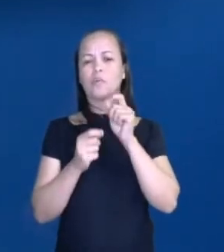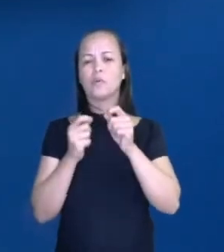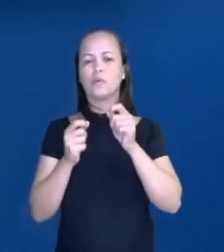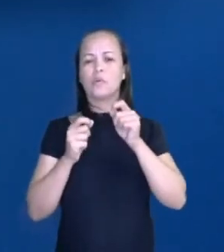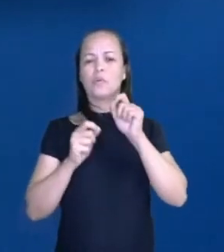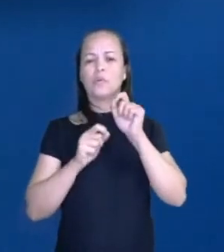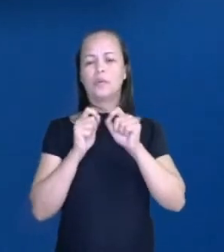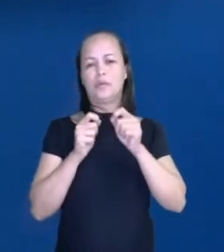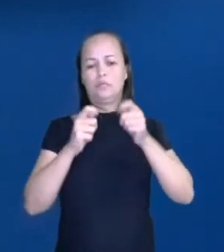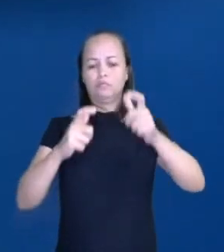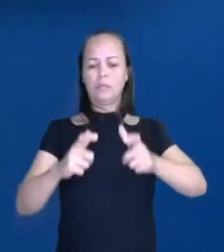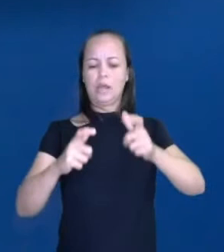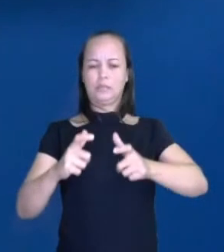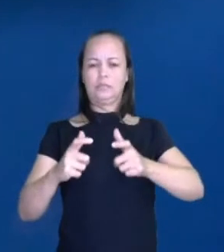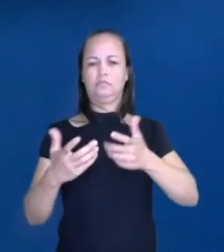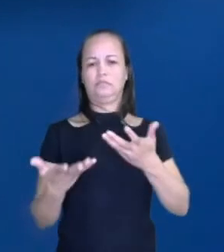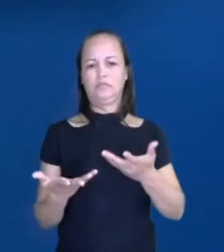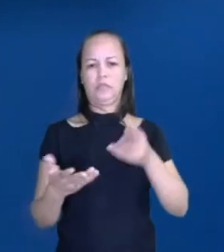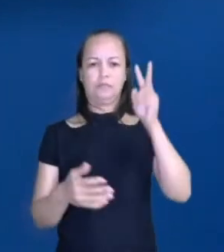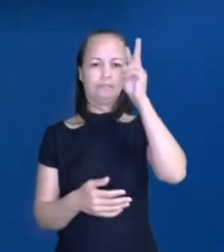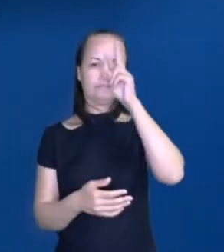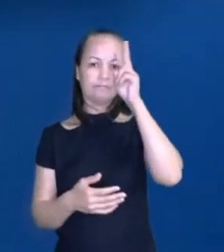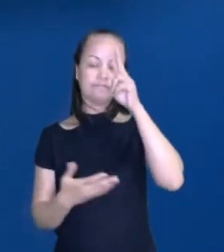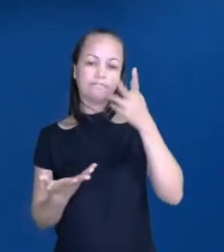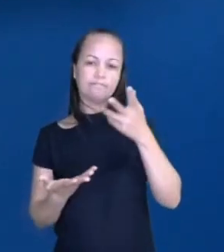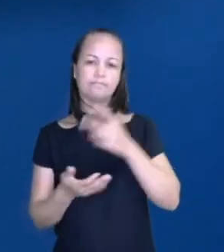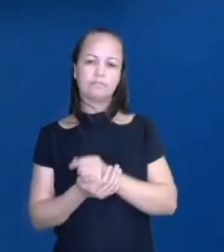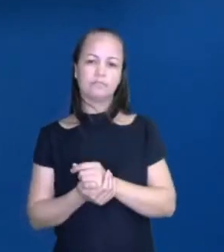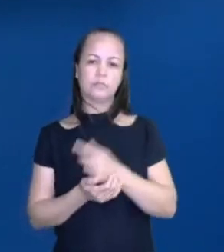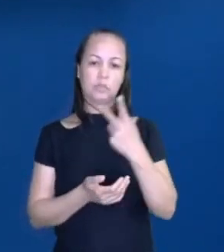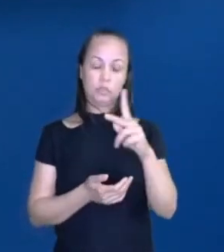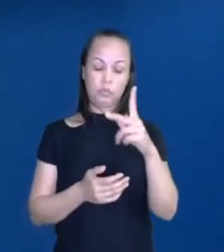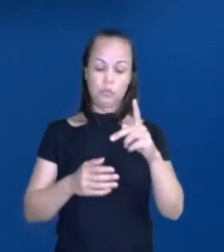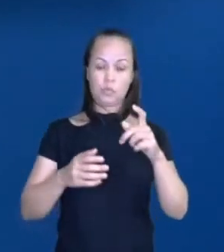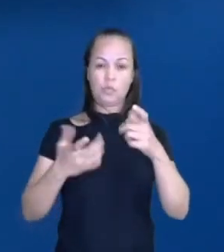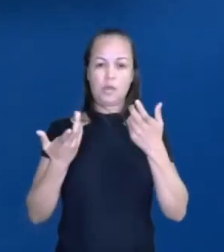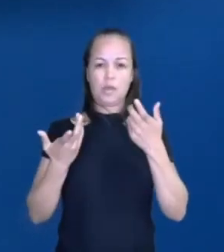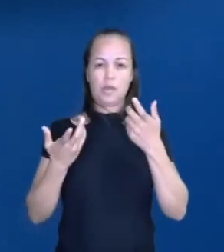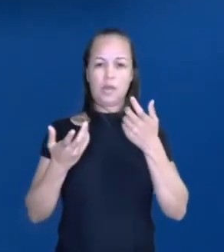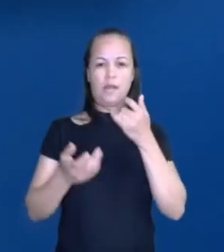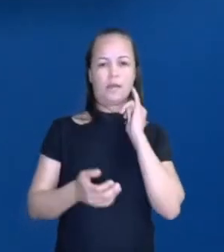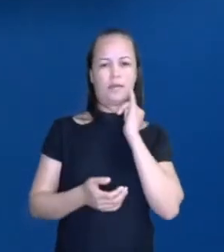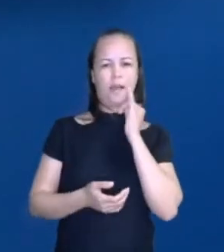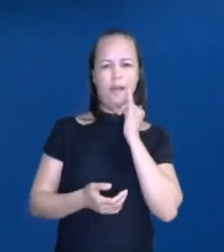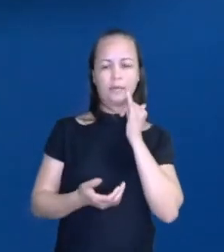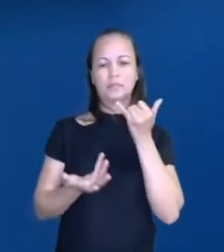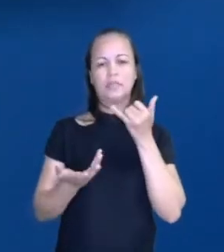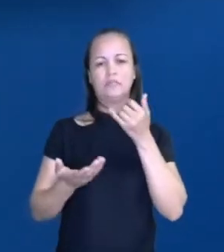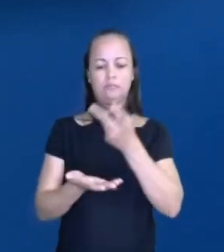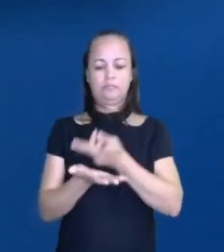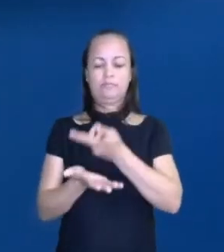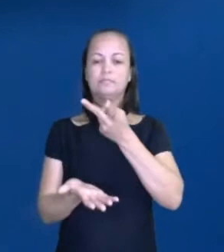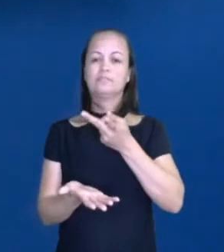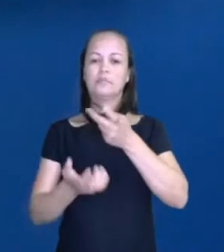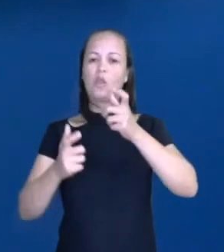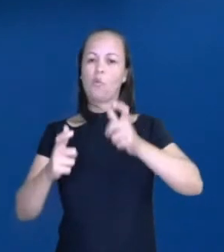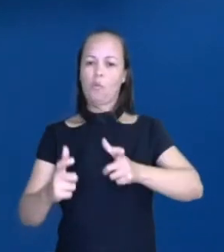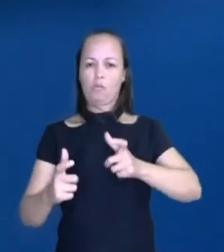tem a ver com a história? É o lugar em que tua história, em que tua narrativa está acontecendo.